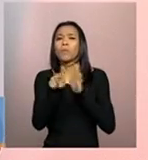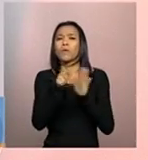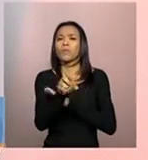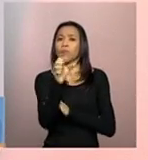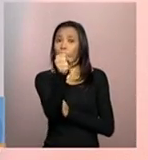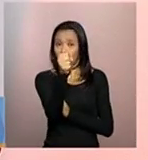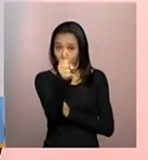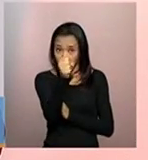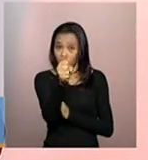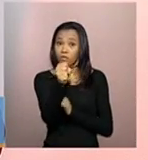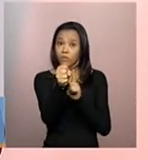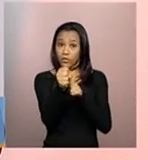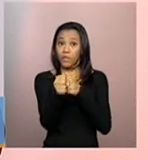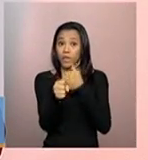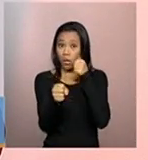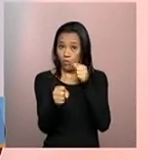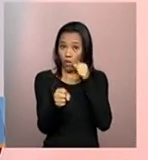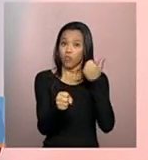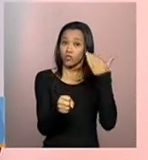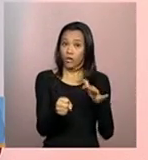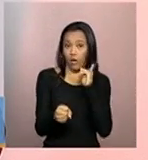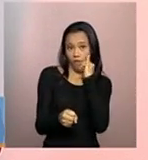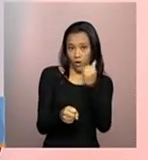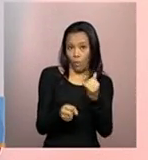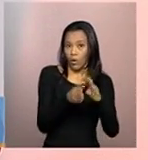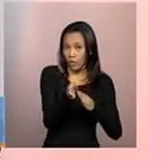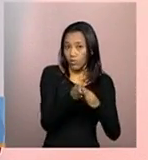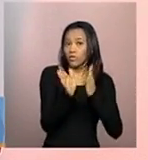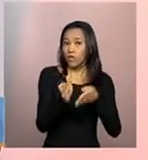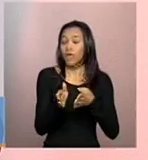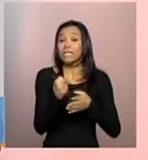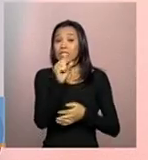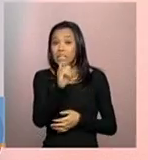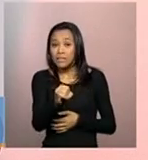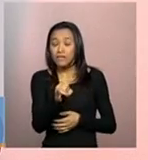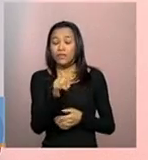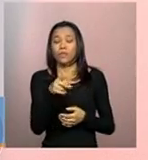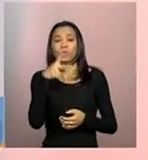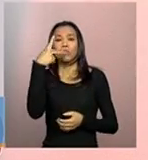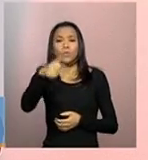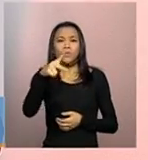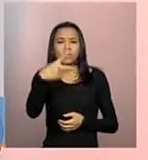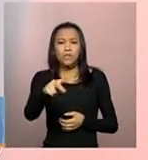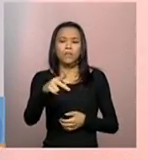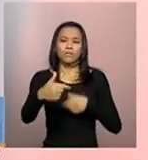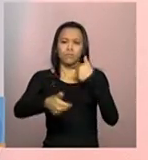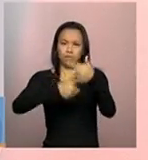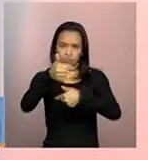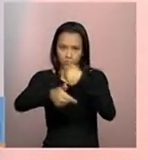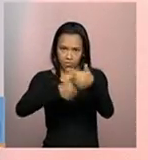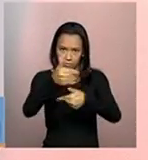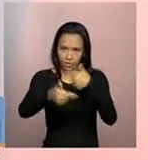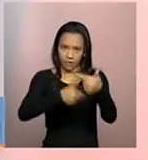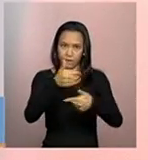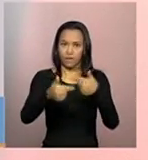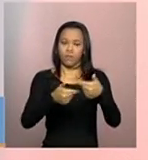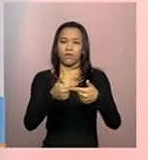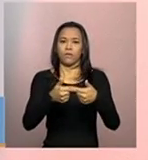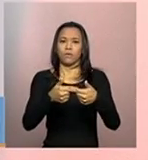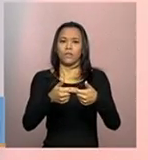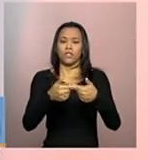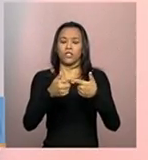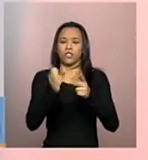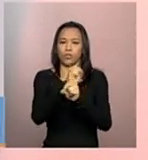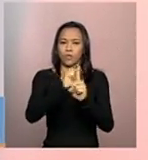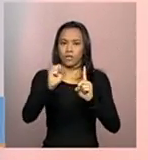Viviane, inclusive, deu mais uma dica, que é, se o seu arquivo do plano municipal de assistência social, ele for muito grande e não